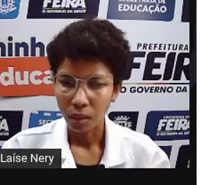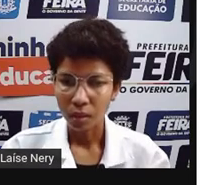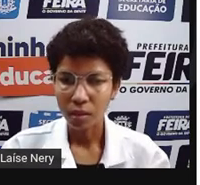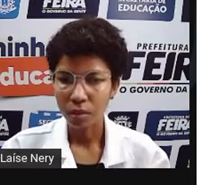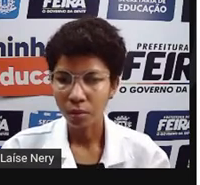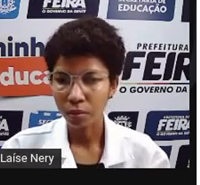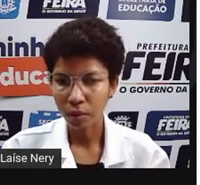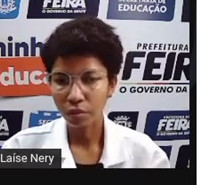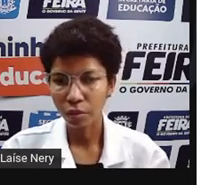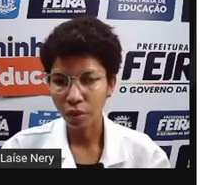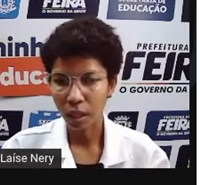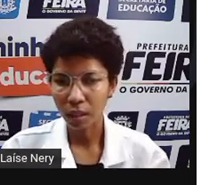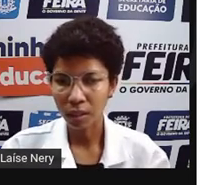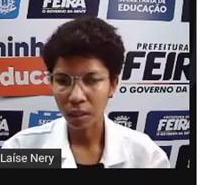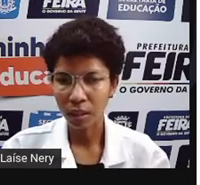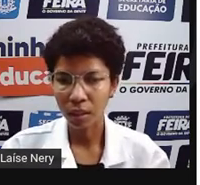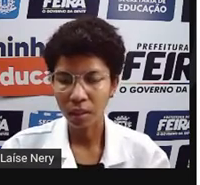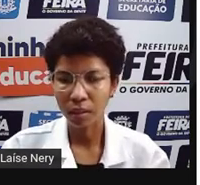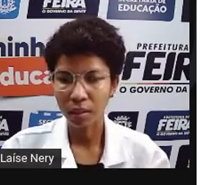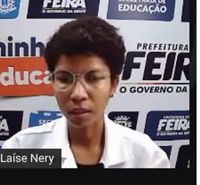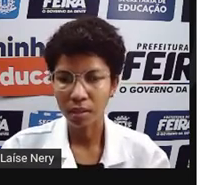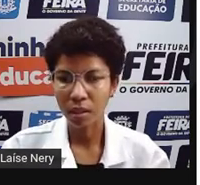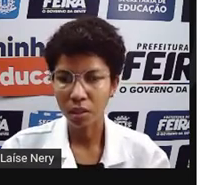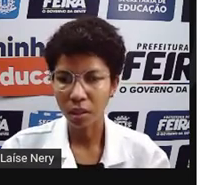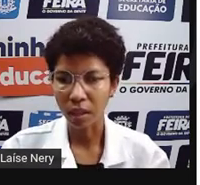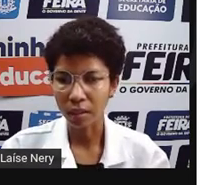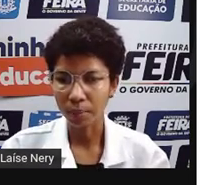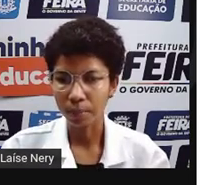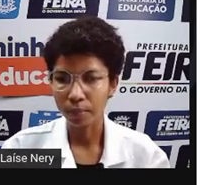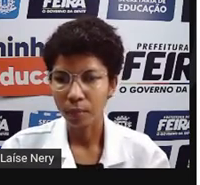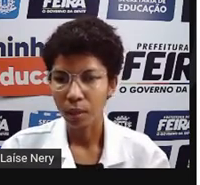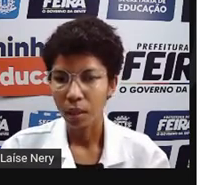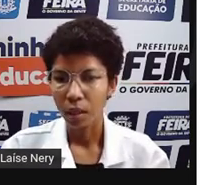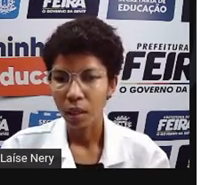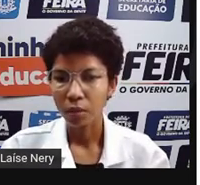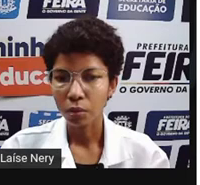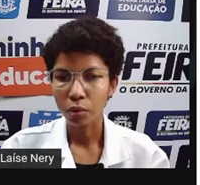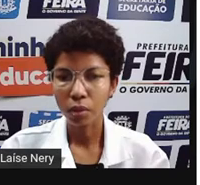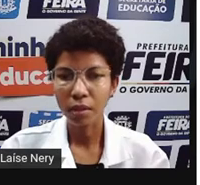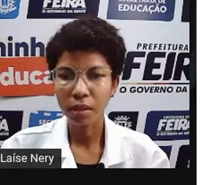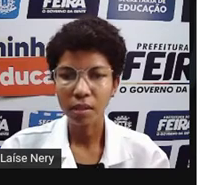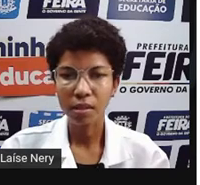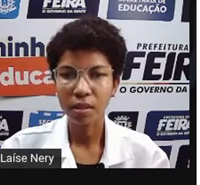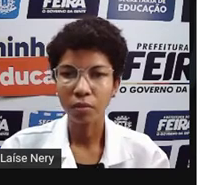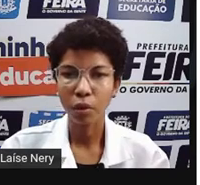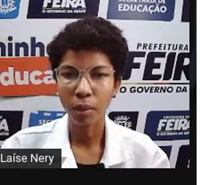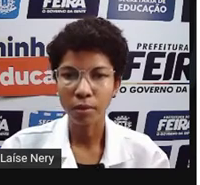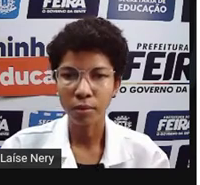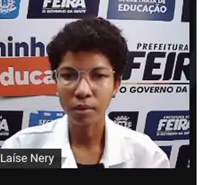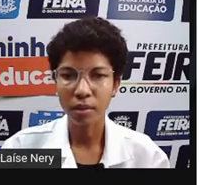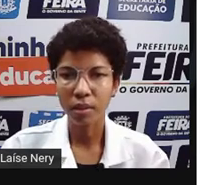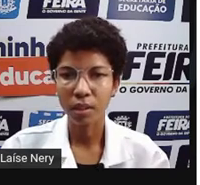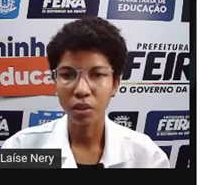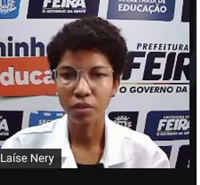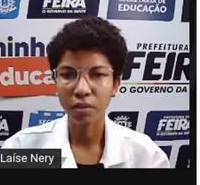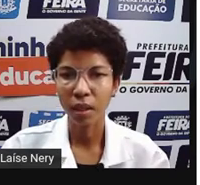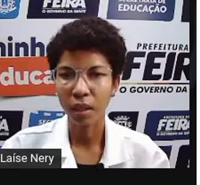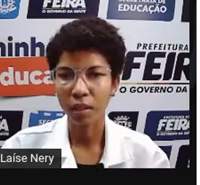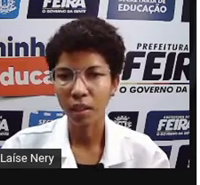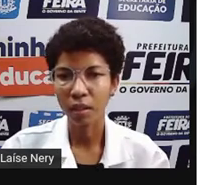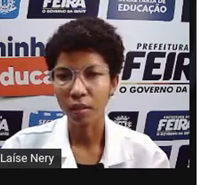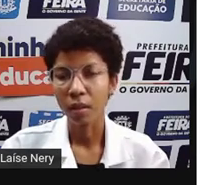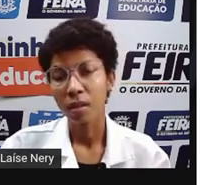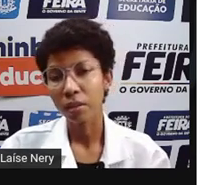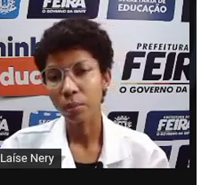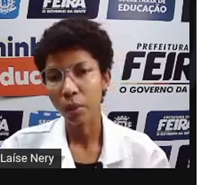que vão estar ali nessa etiqueta. Então, todas essas informações que estiverem